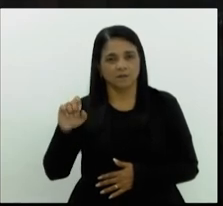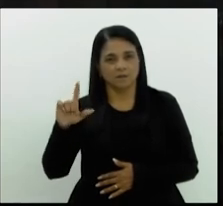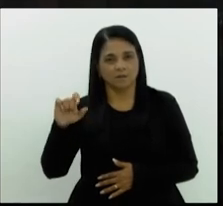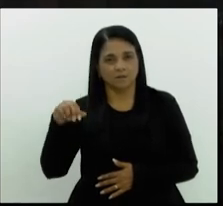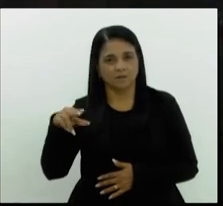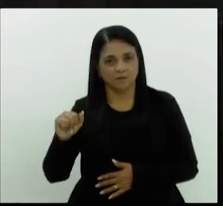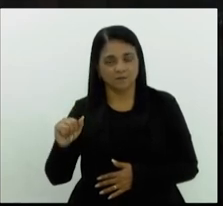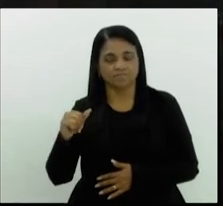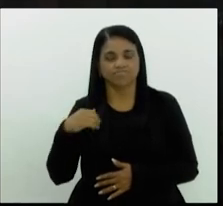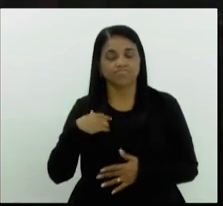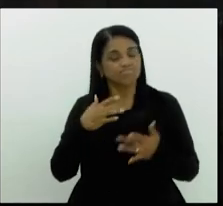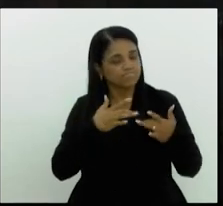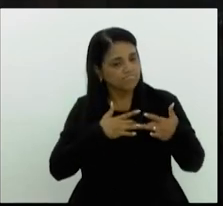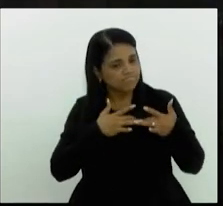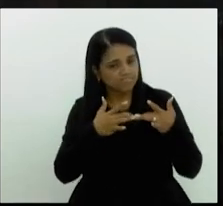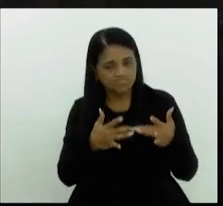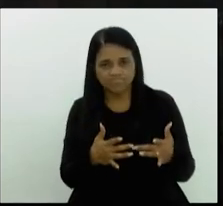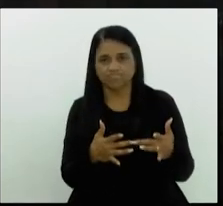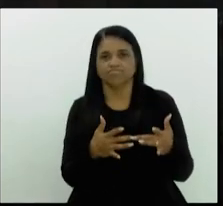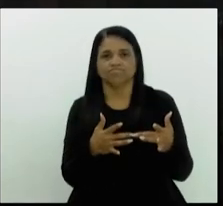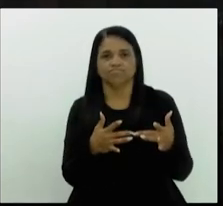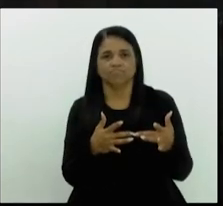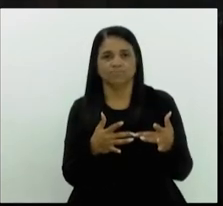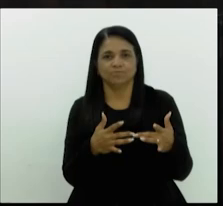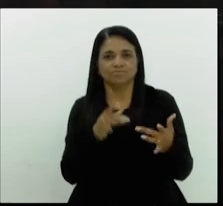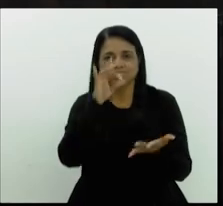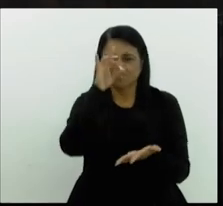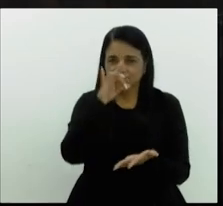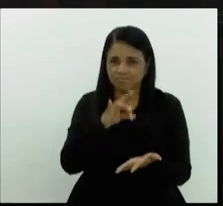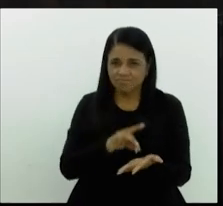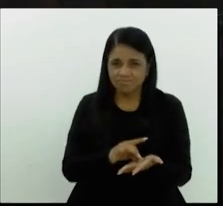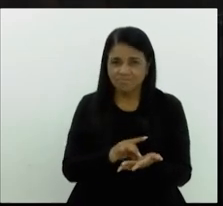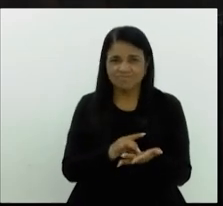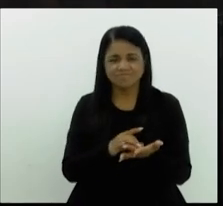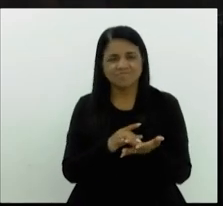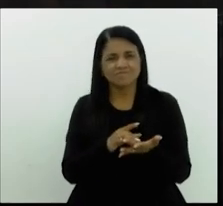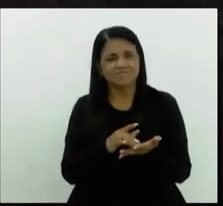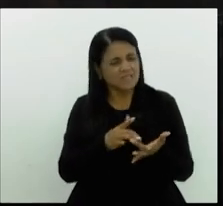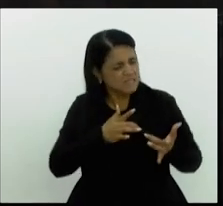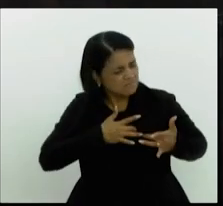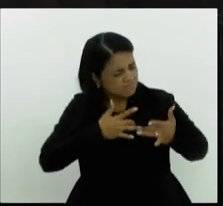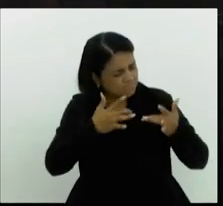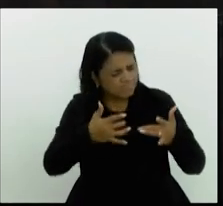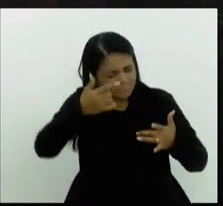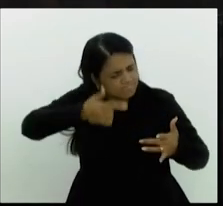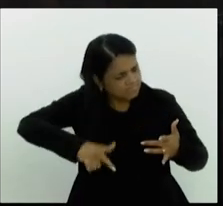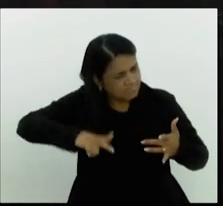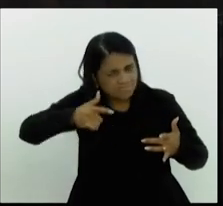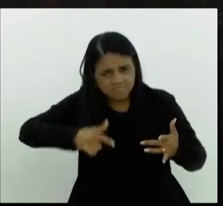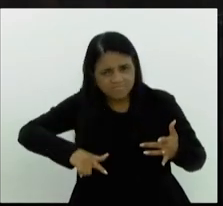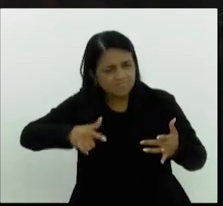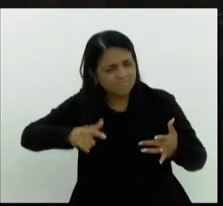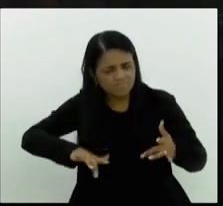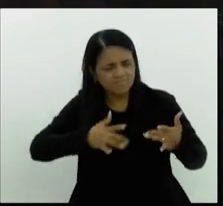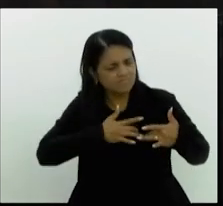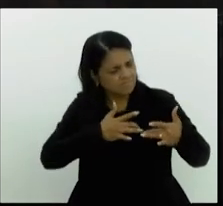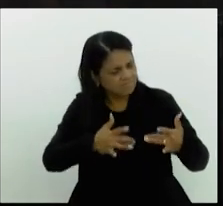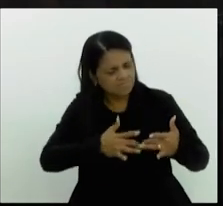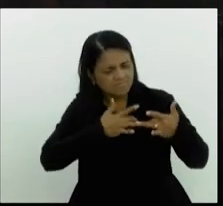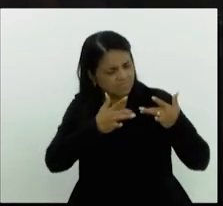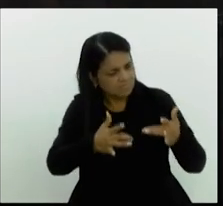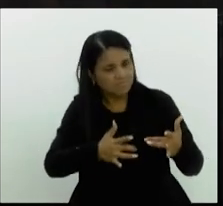Minha gratidão, e repito, gratidão exaustivamente, senhor presidente, senhores deputados,